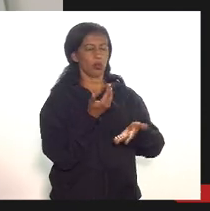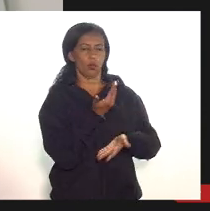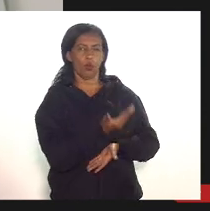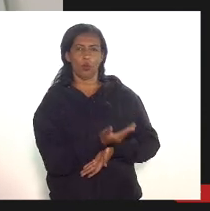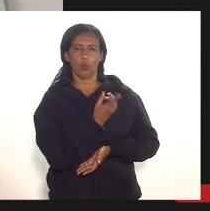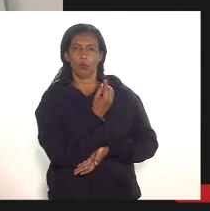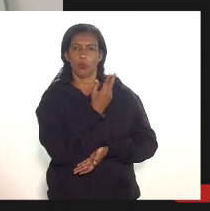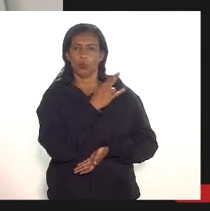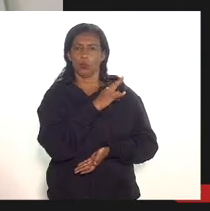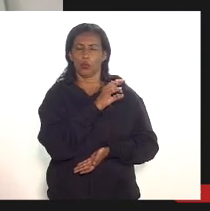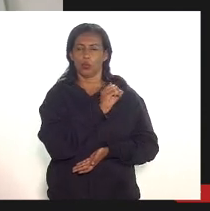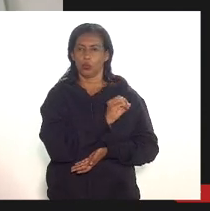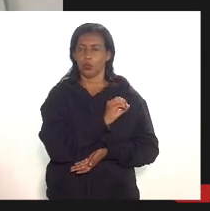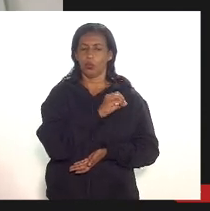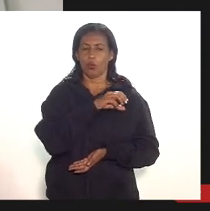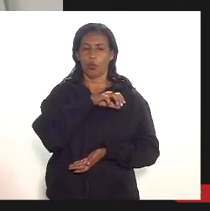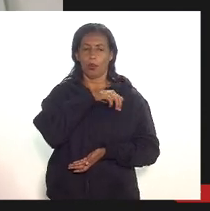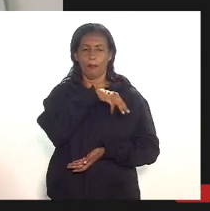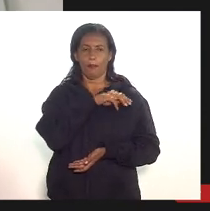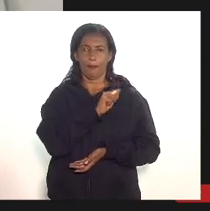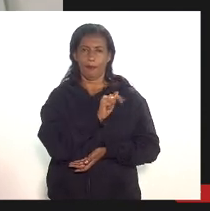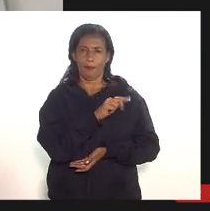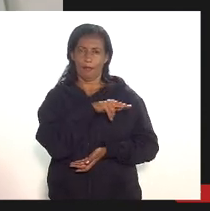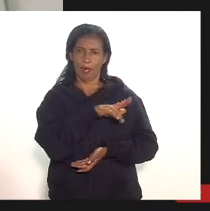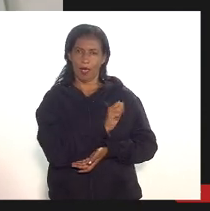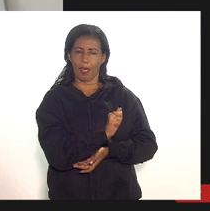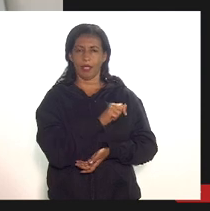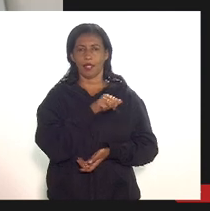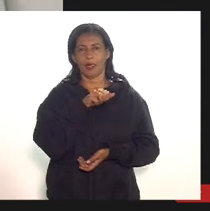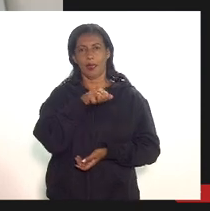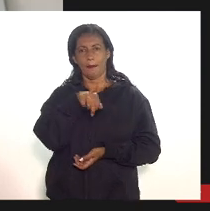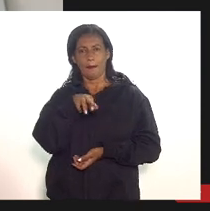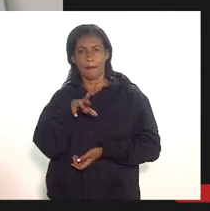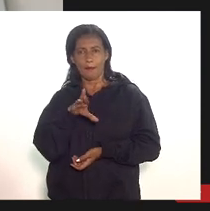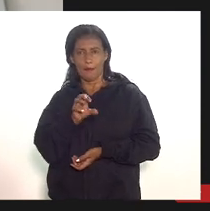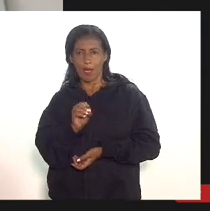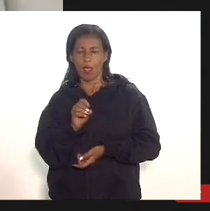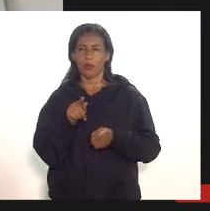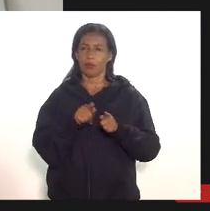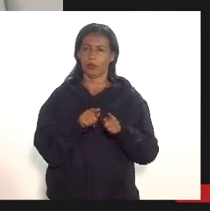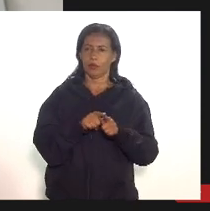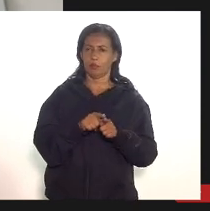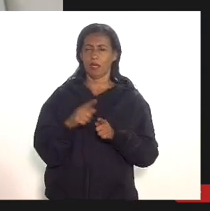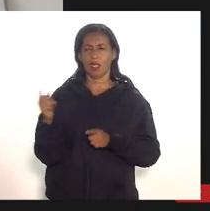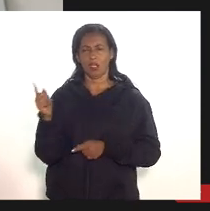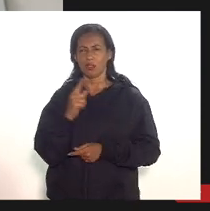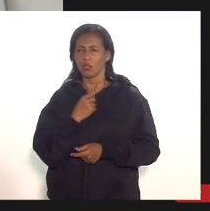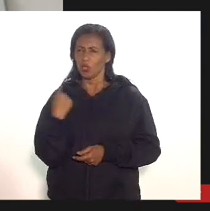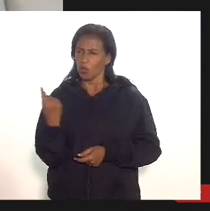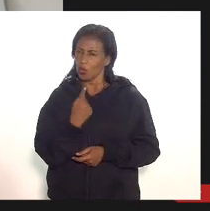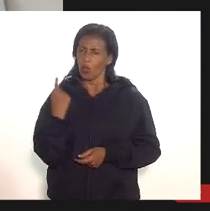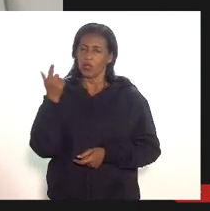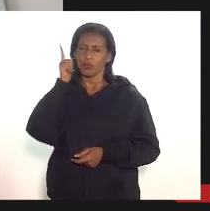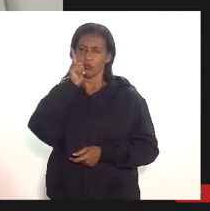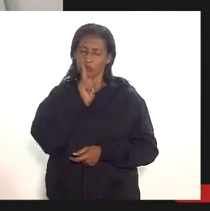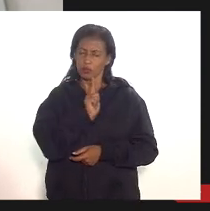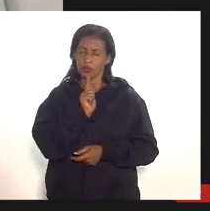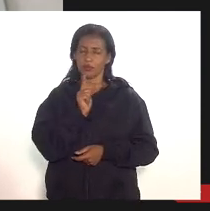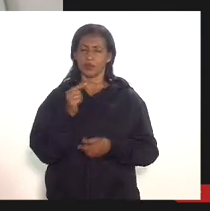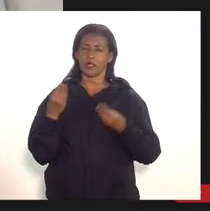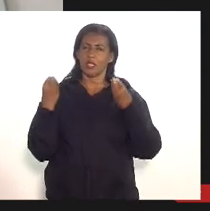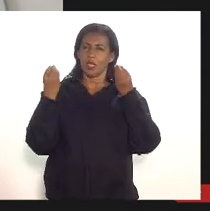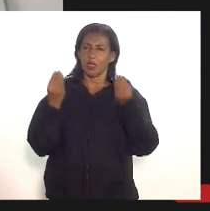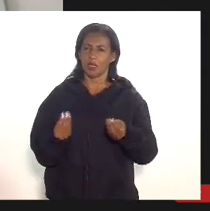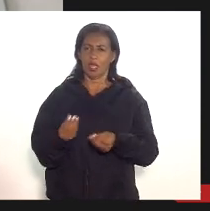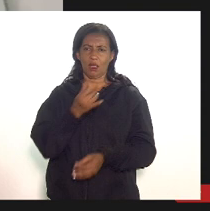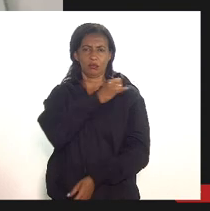Mauro Osório e doutora Magda Chambriá e nós vamos poder trazer novamente ao estado do